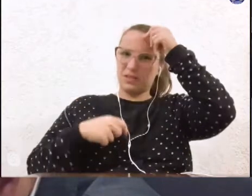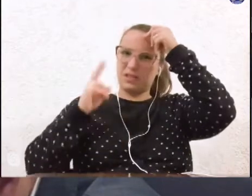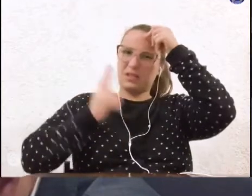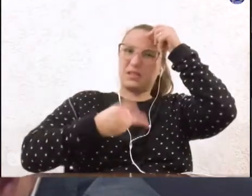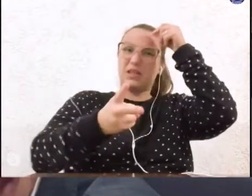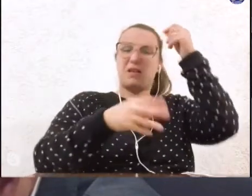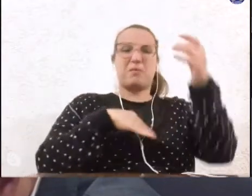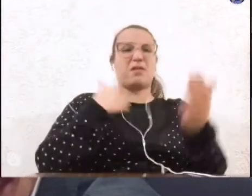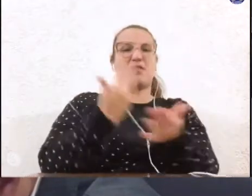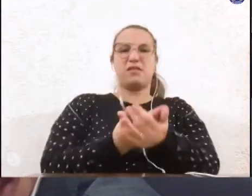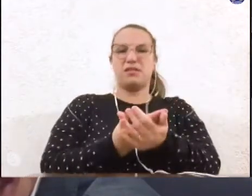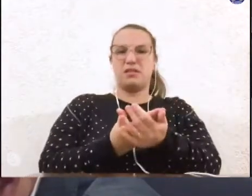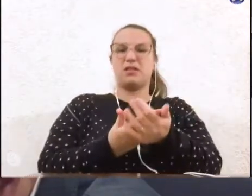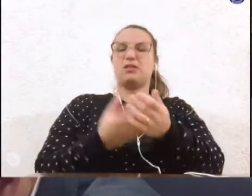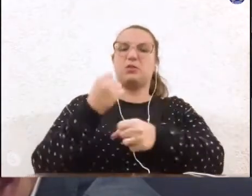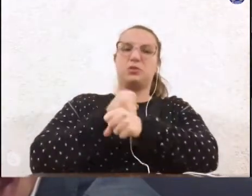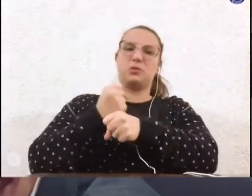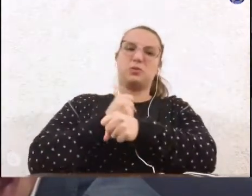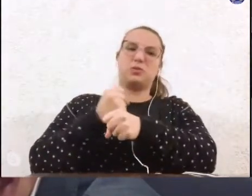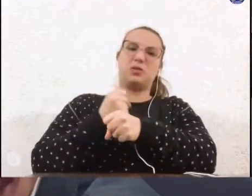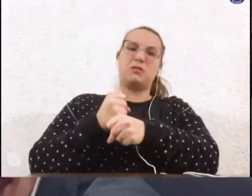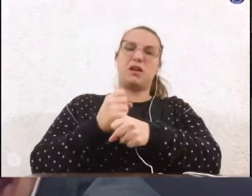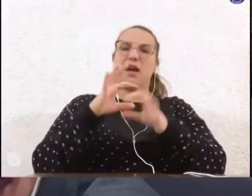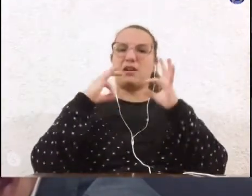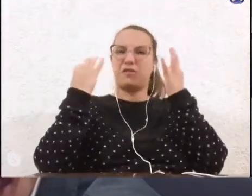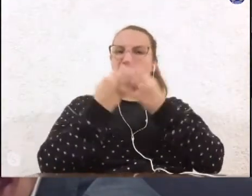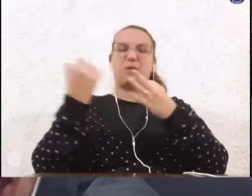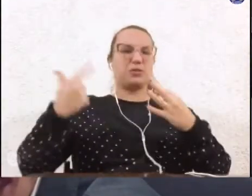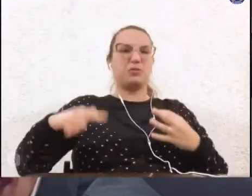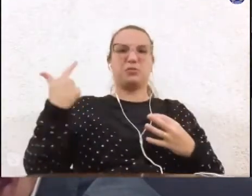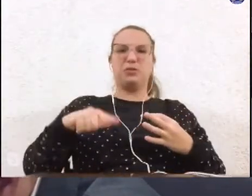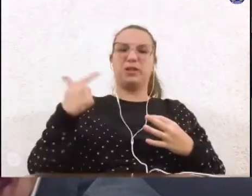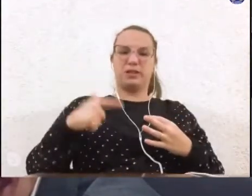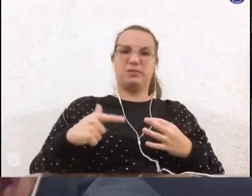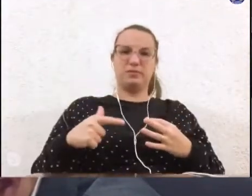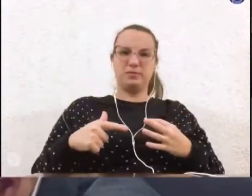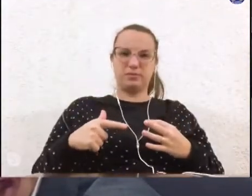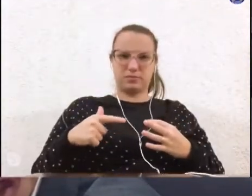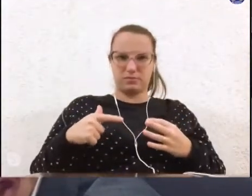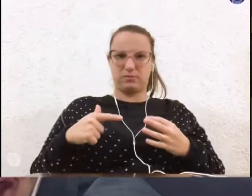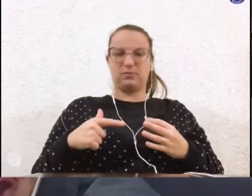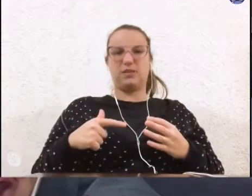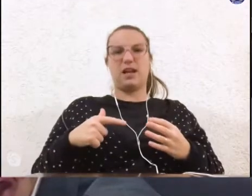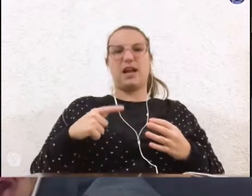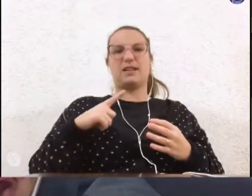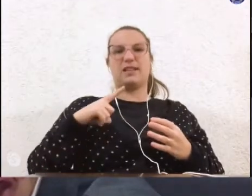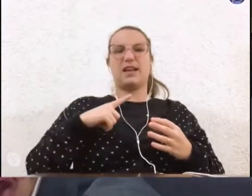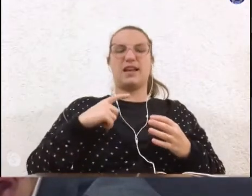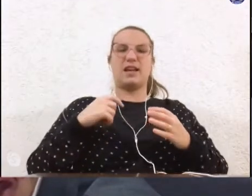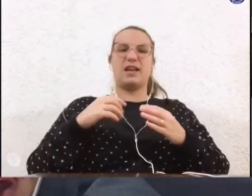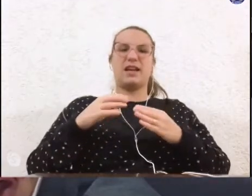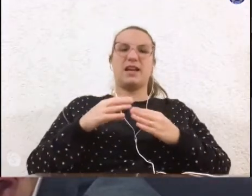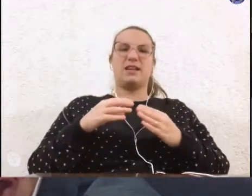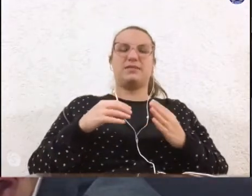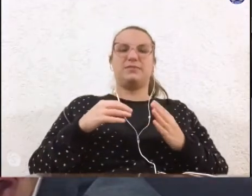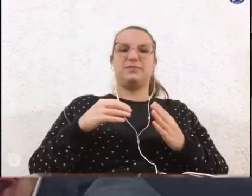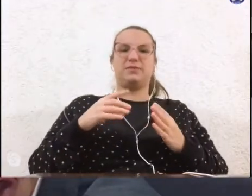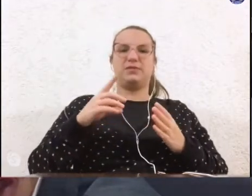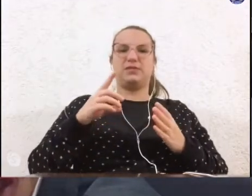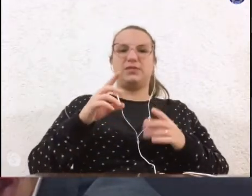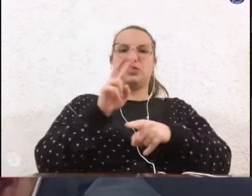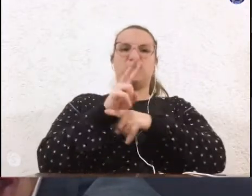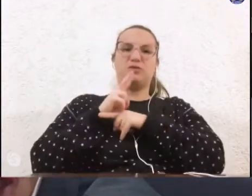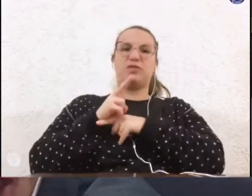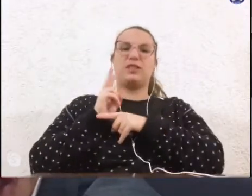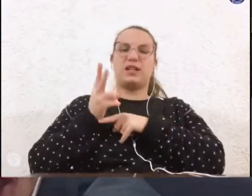todos esses anos. Aí os familiares, como não têm condições, eles entram na dívida ativa. Então, nós estamos encaminhando para que sejam 100